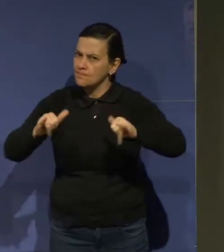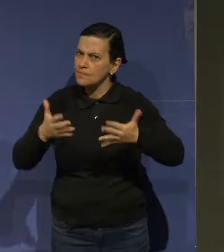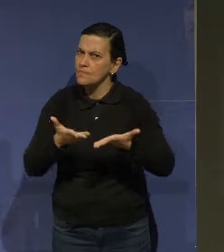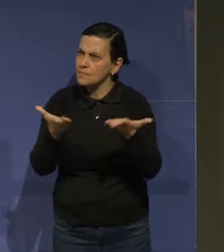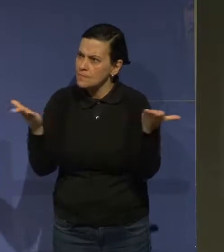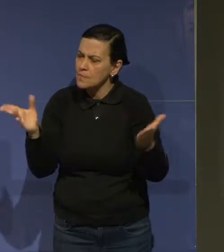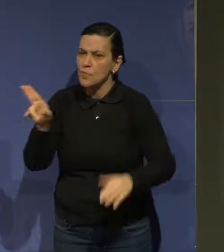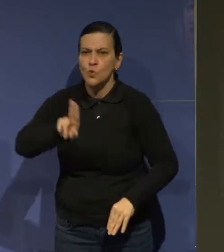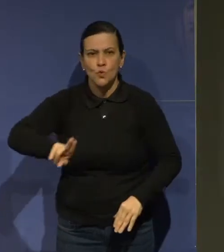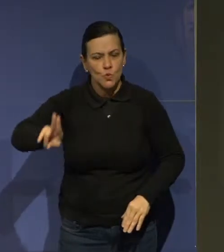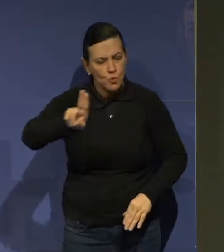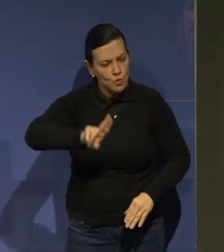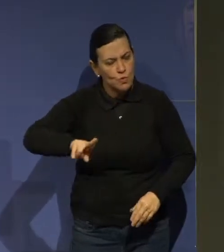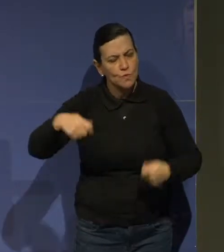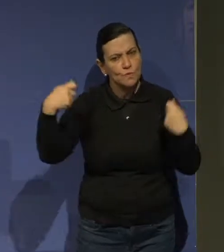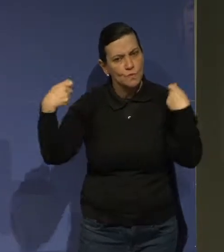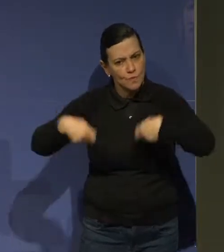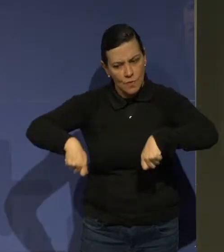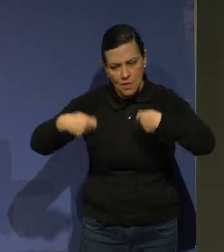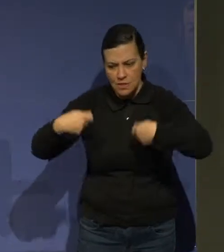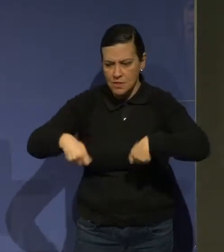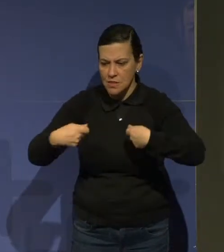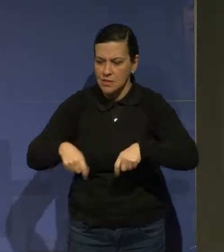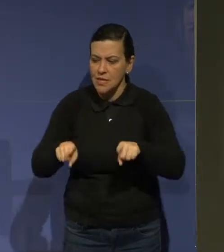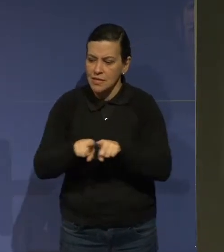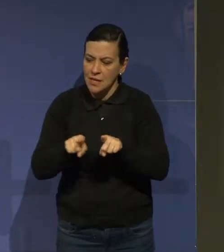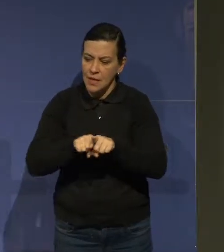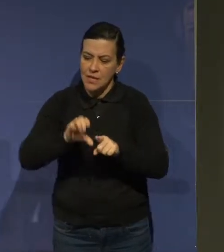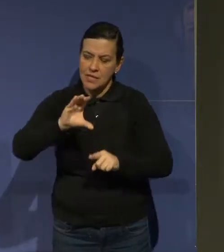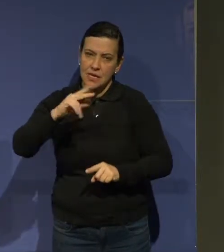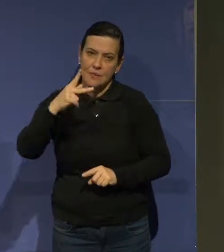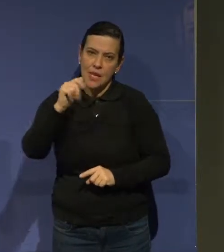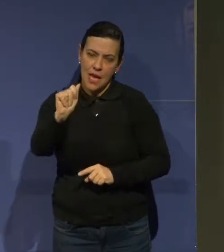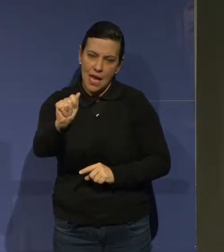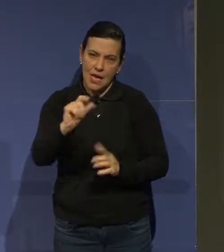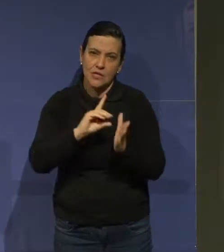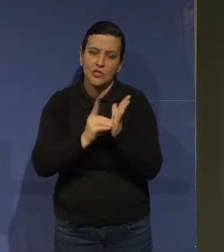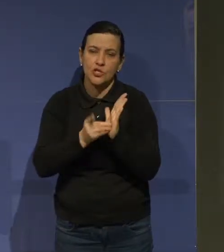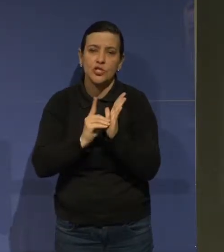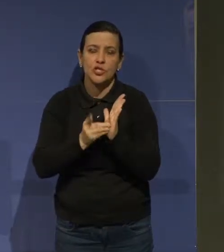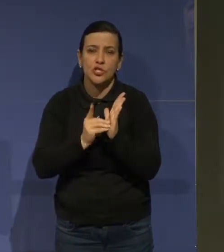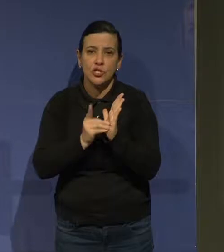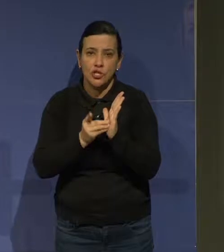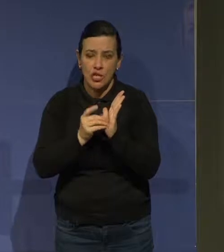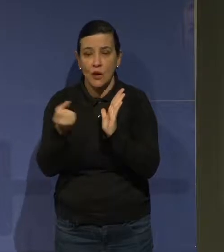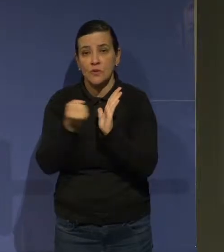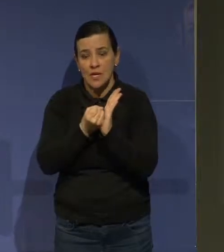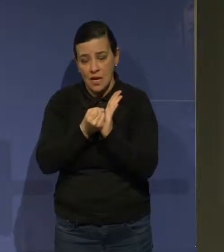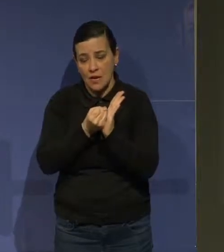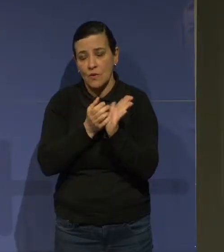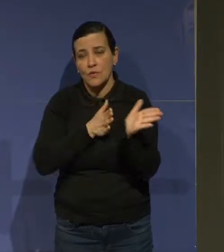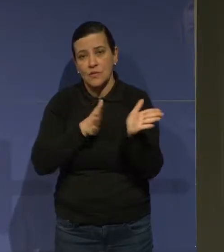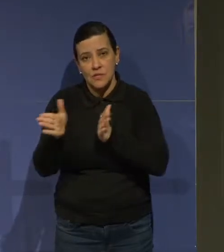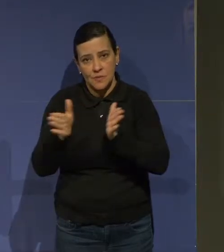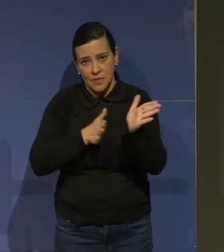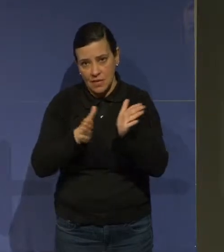Volto a falar deles. E a CPA digital. Que lançou o selo de acessibilidade digital.